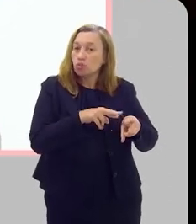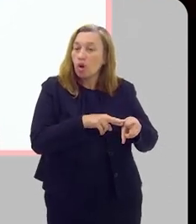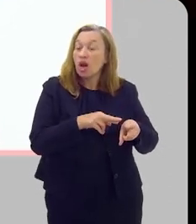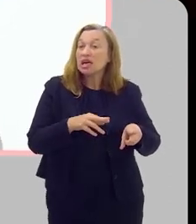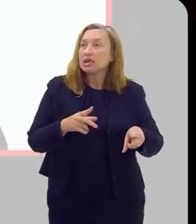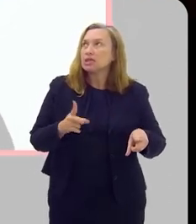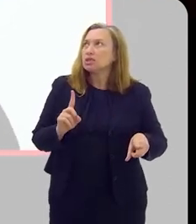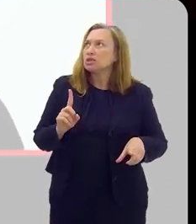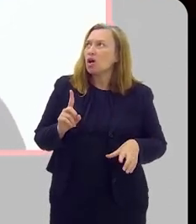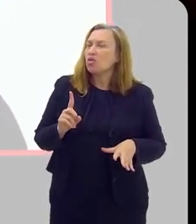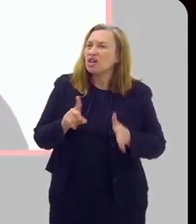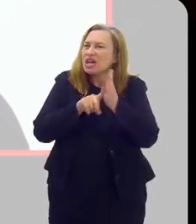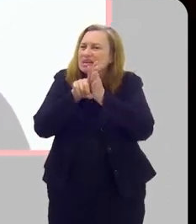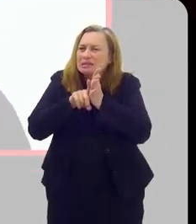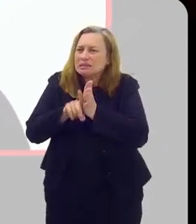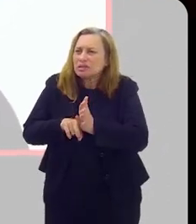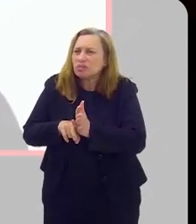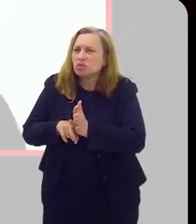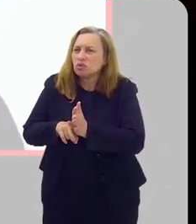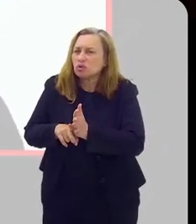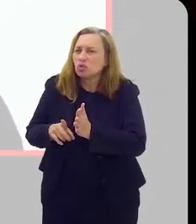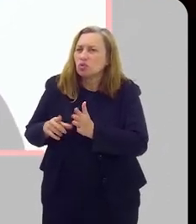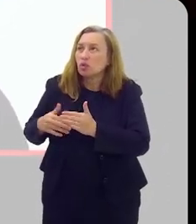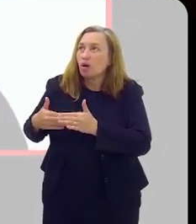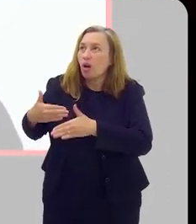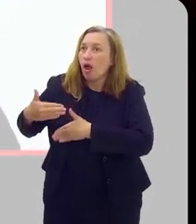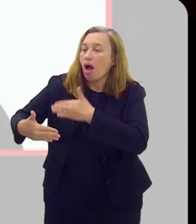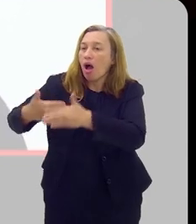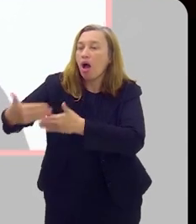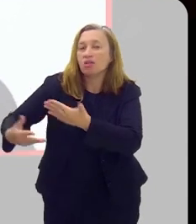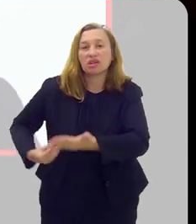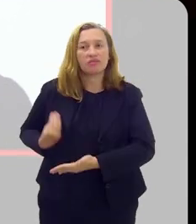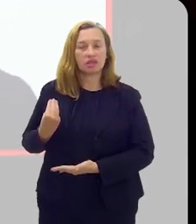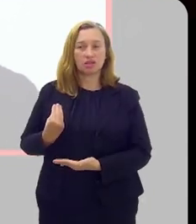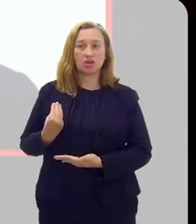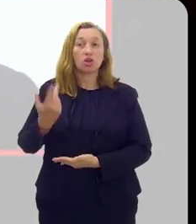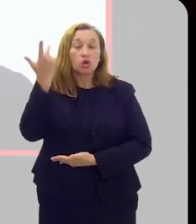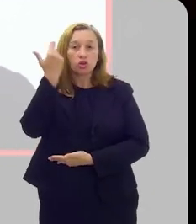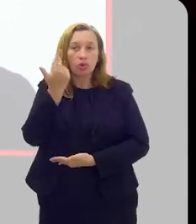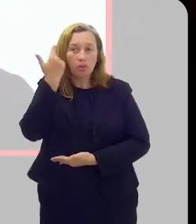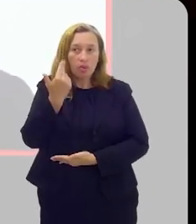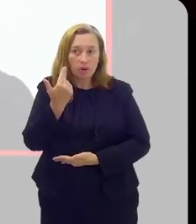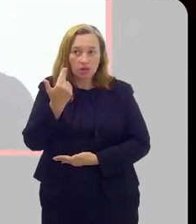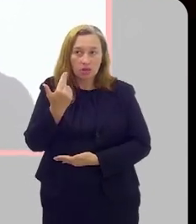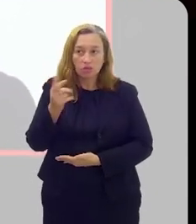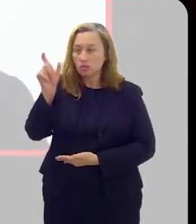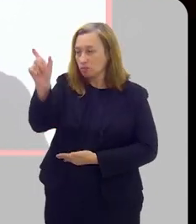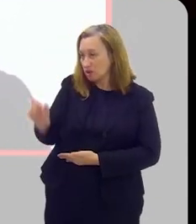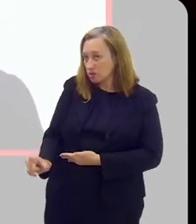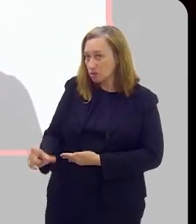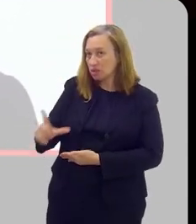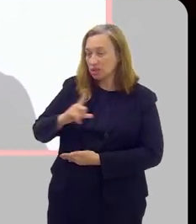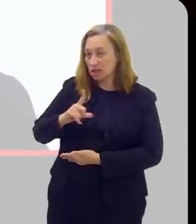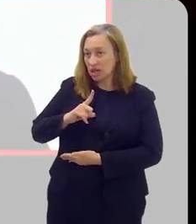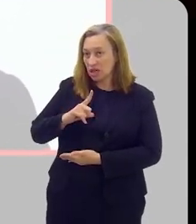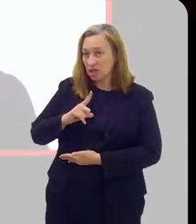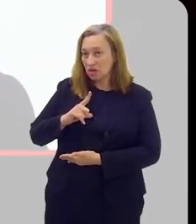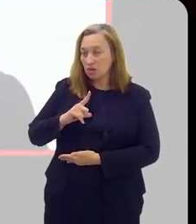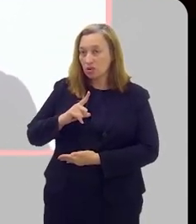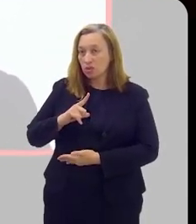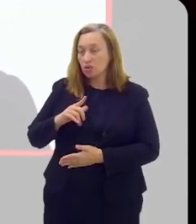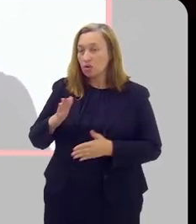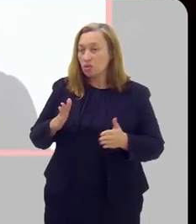próstata. E a gente não fica fazendo rastreio o resto da vida. Geralmente, quando o paciente tem uma expectativa de vida